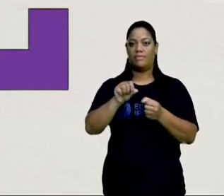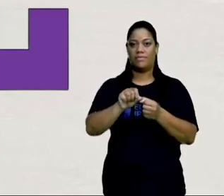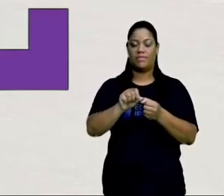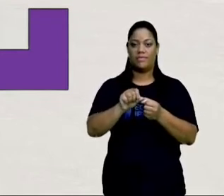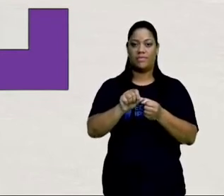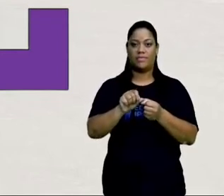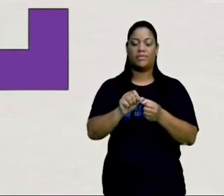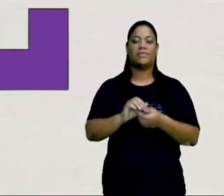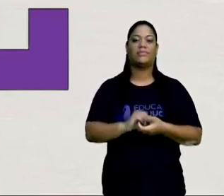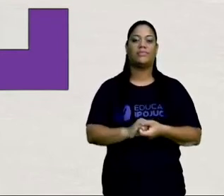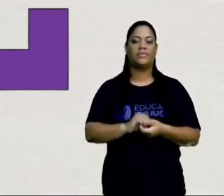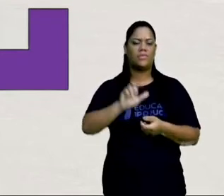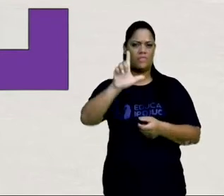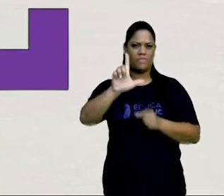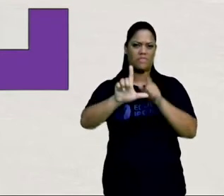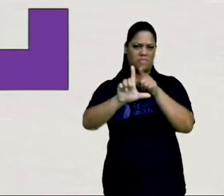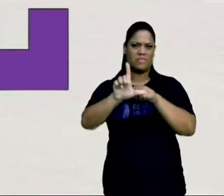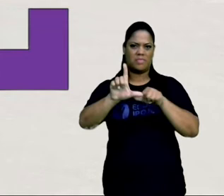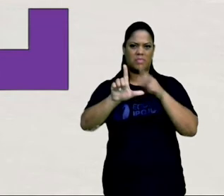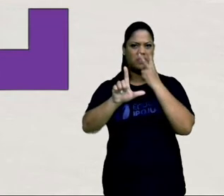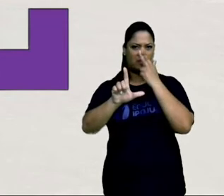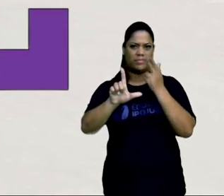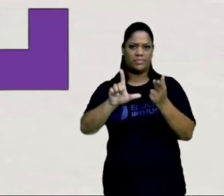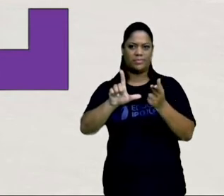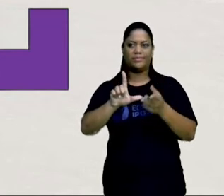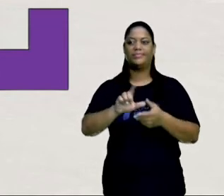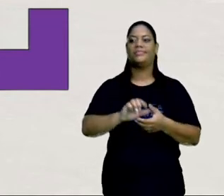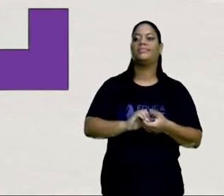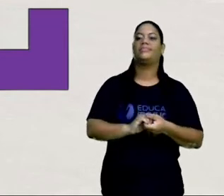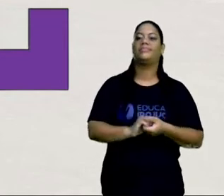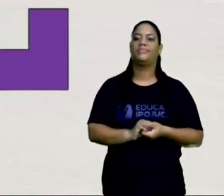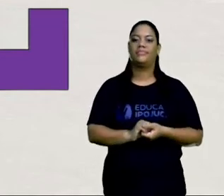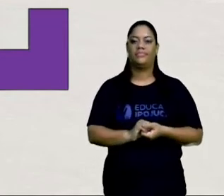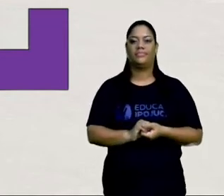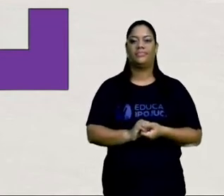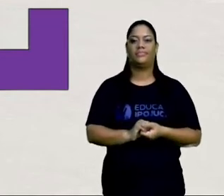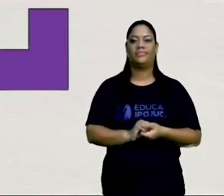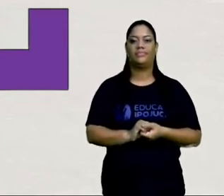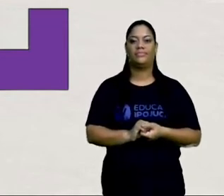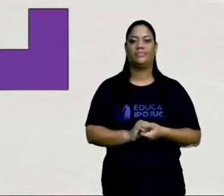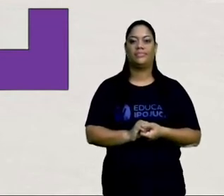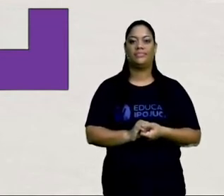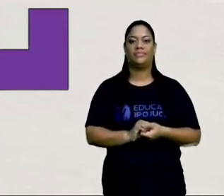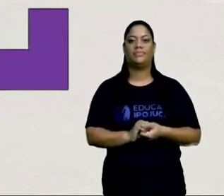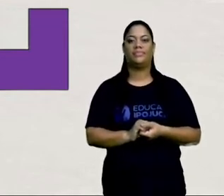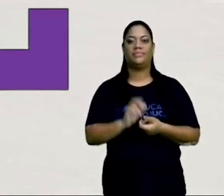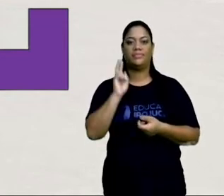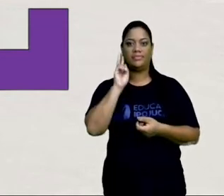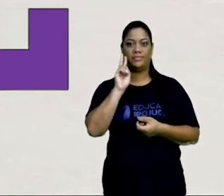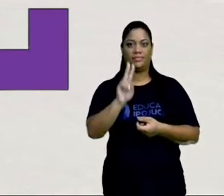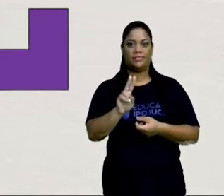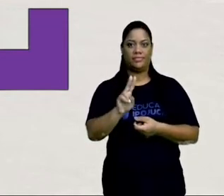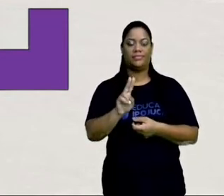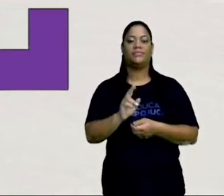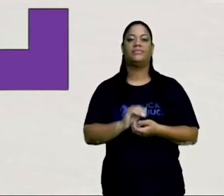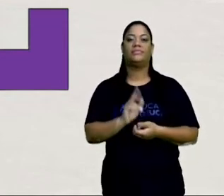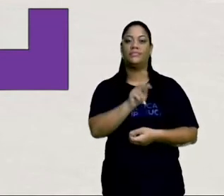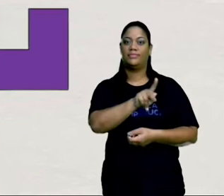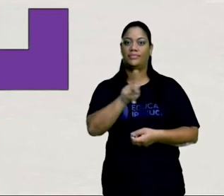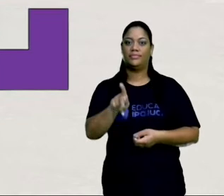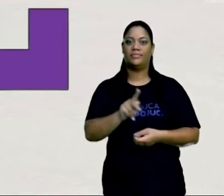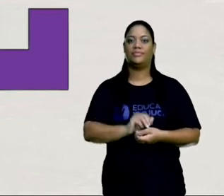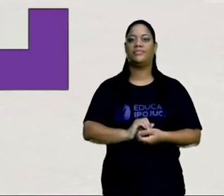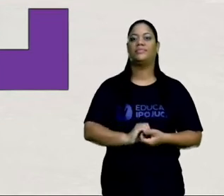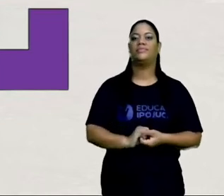cantinho ali, uma L, certo? Em que fica aqui, ó, nessa posição, ou nessa, ou nessa, ou nessa daqui.